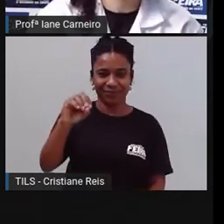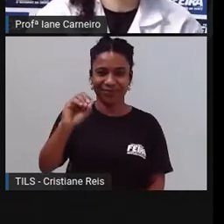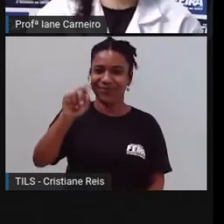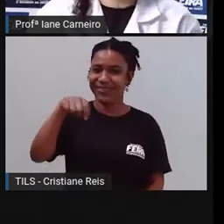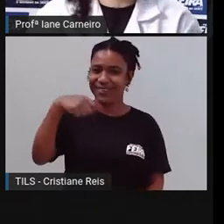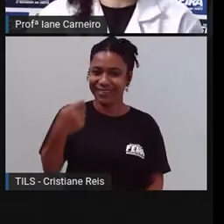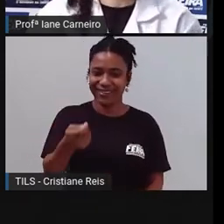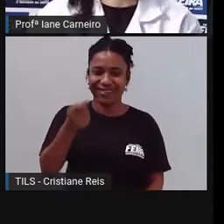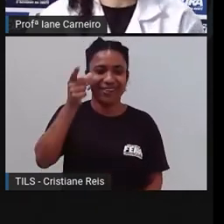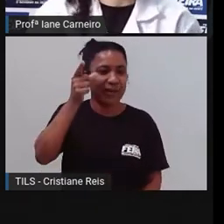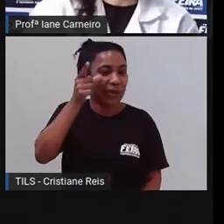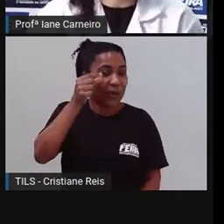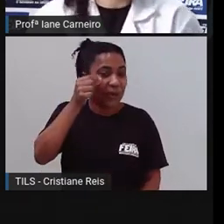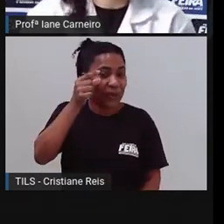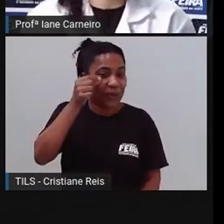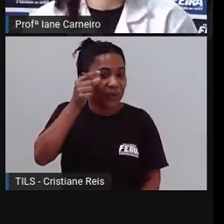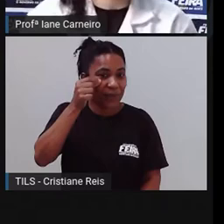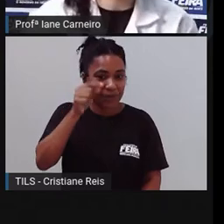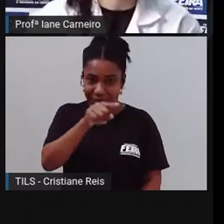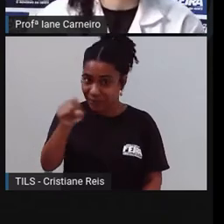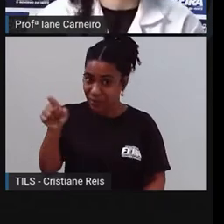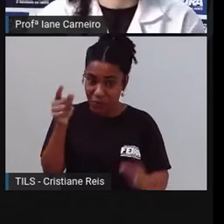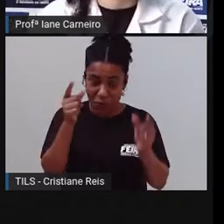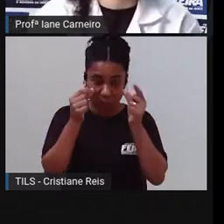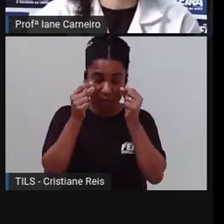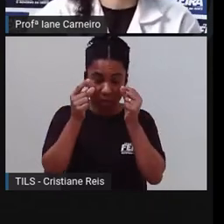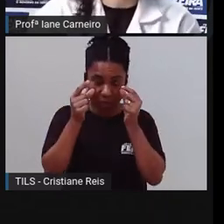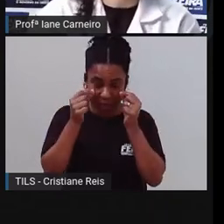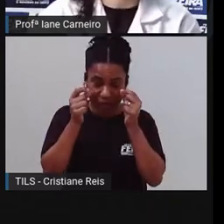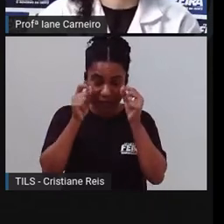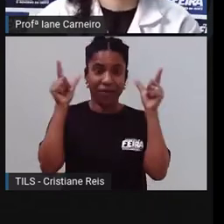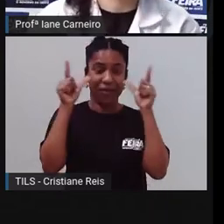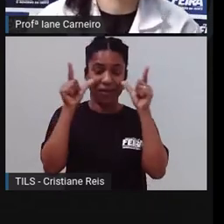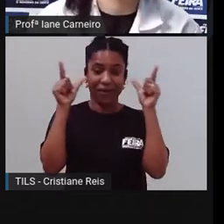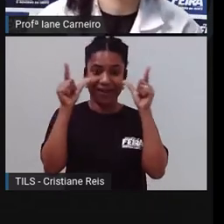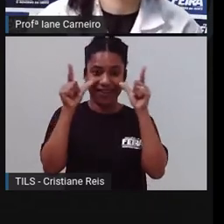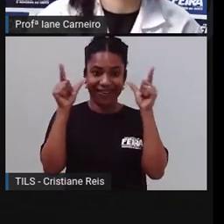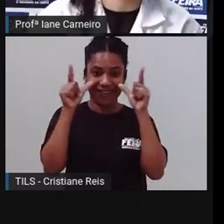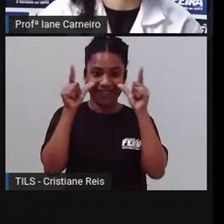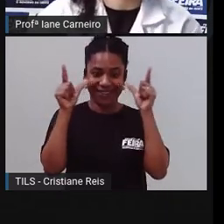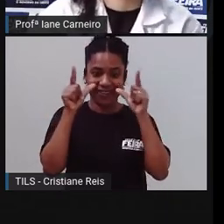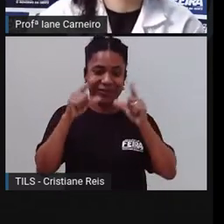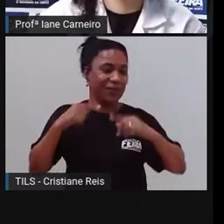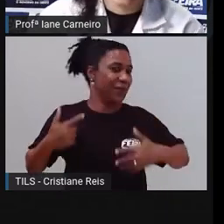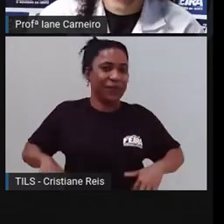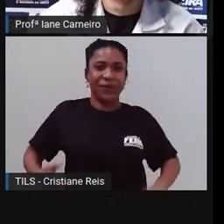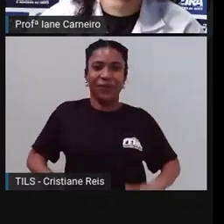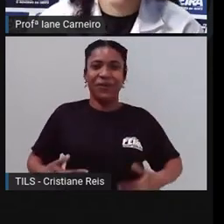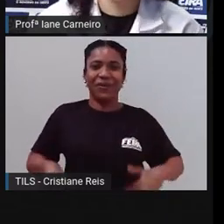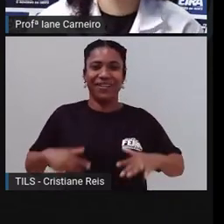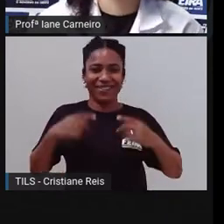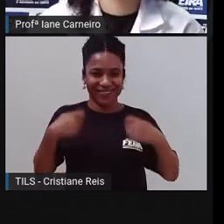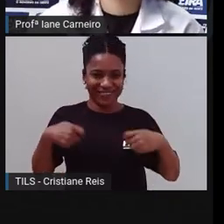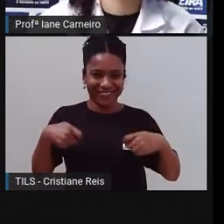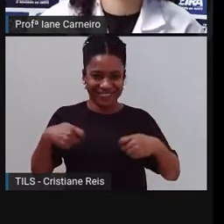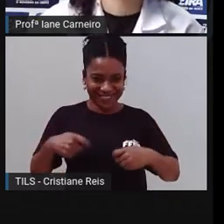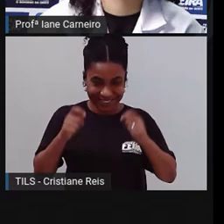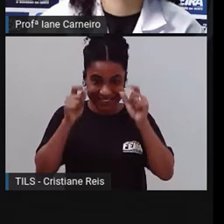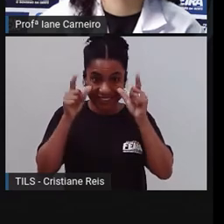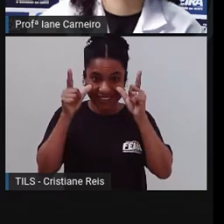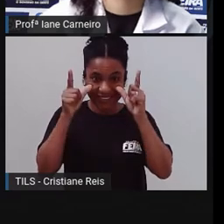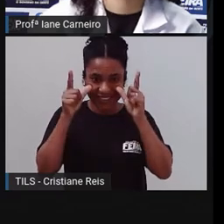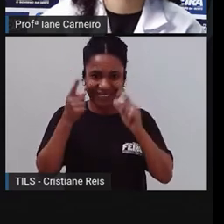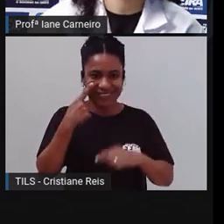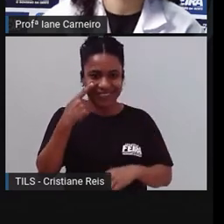sono? Acorda aí, ó. Chacoalha aí um pouquinho no lugar para acordar, hein? Vamos para a